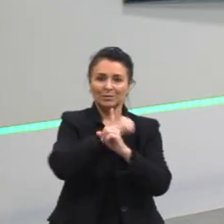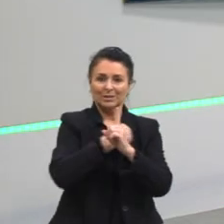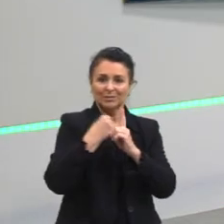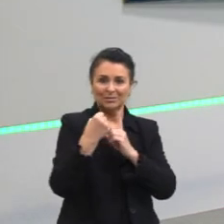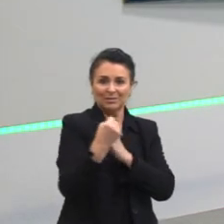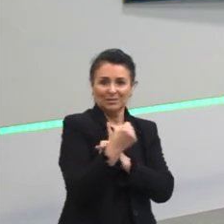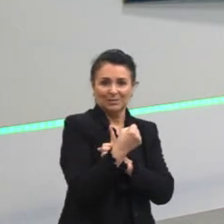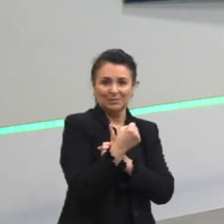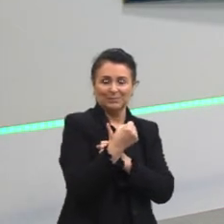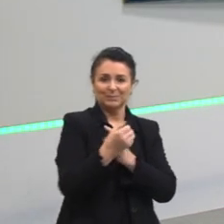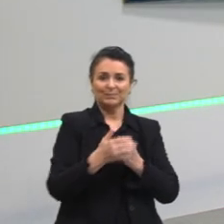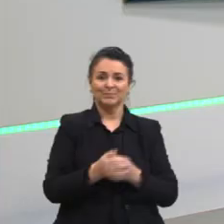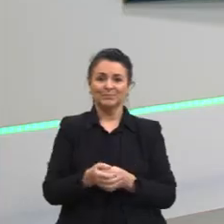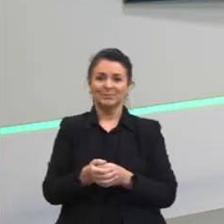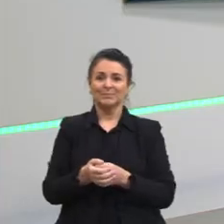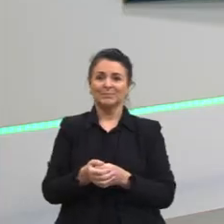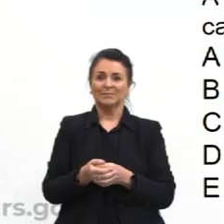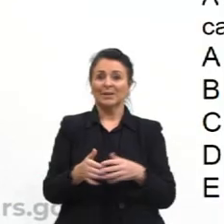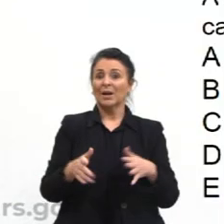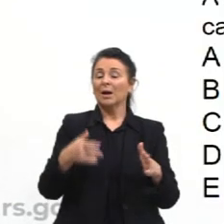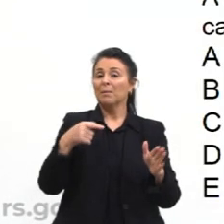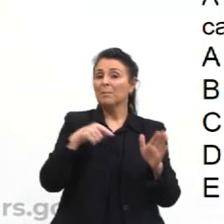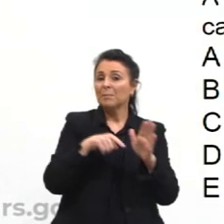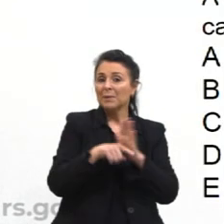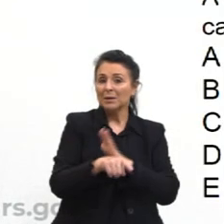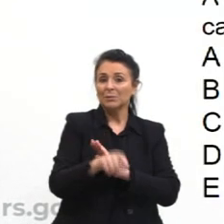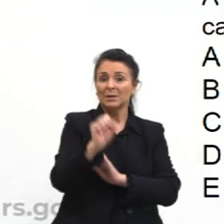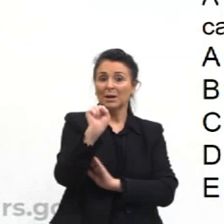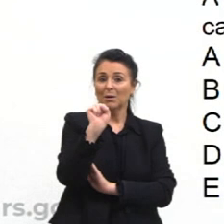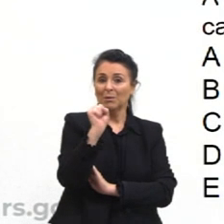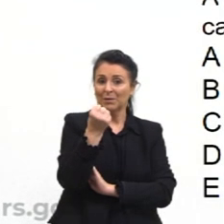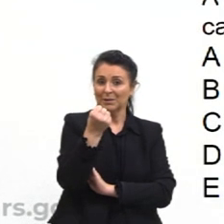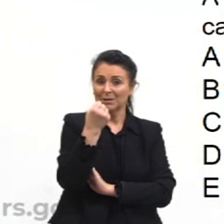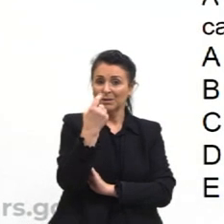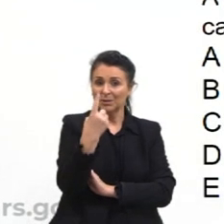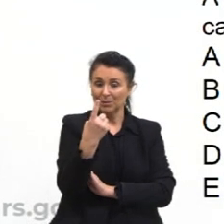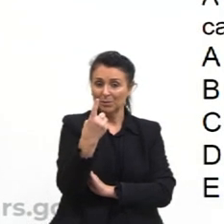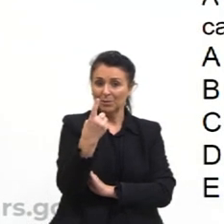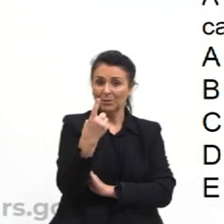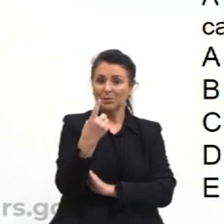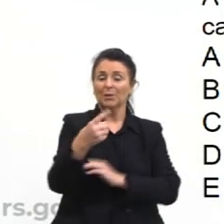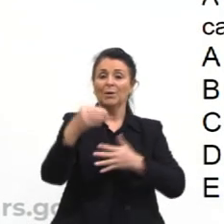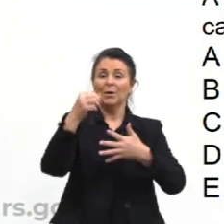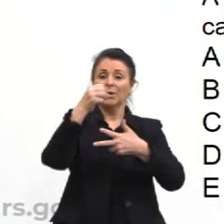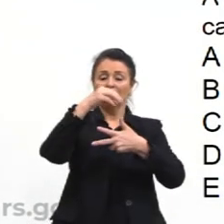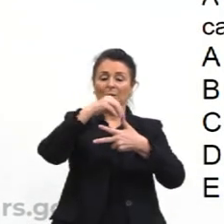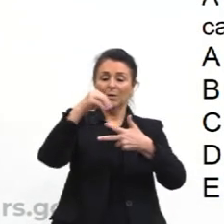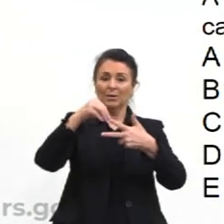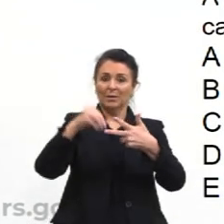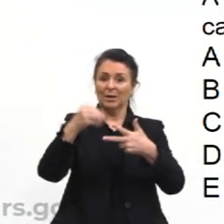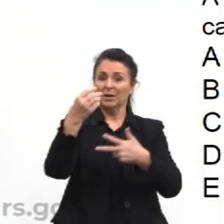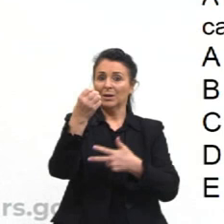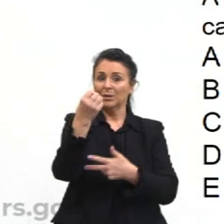distintas. E aqui a gente vai ter a questão 81 do Enem PPL de 2021.